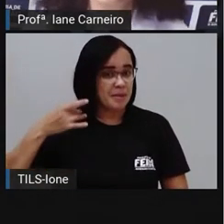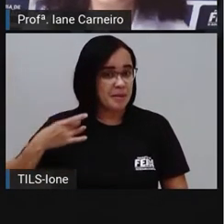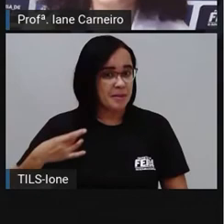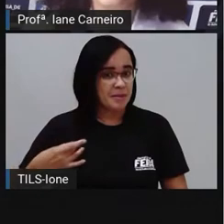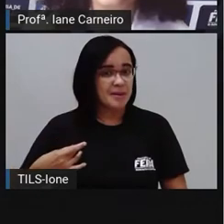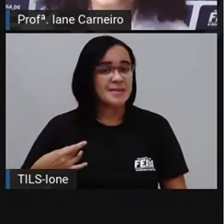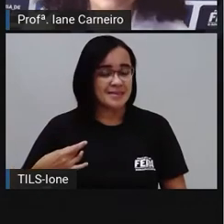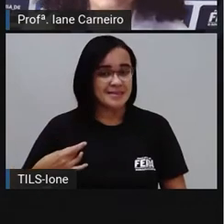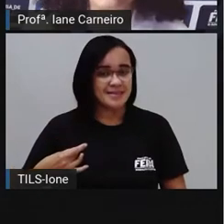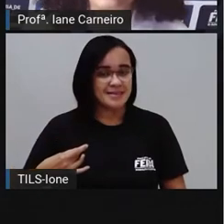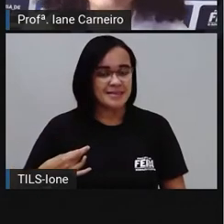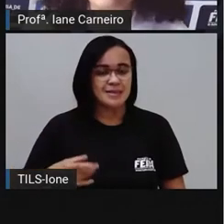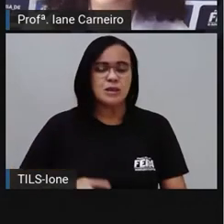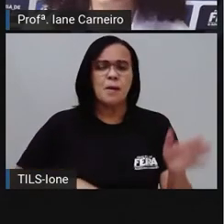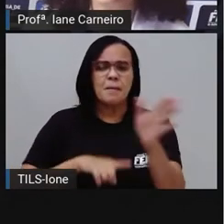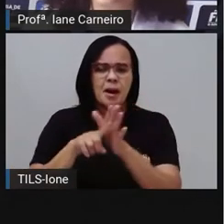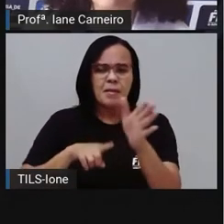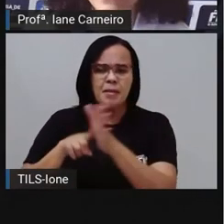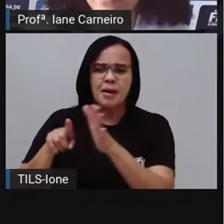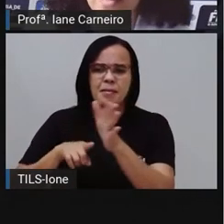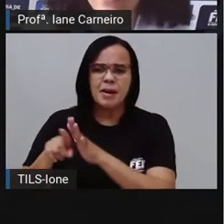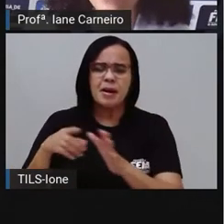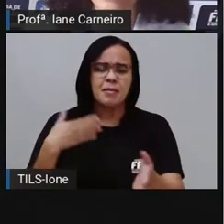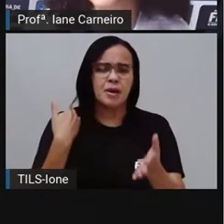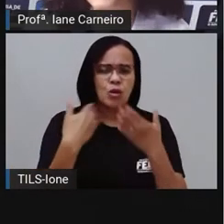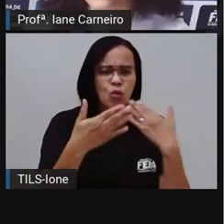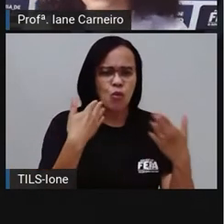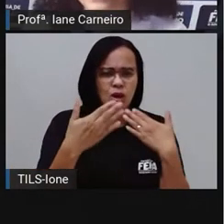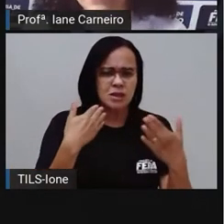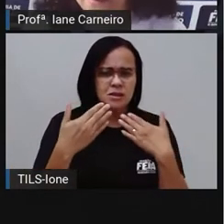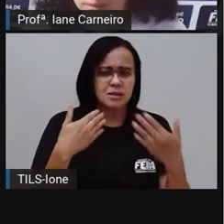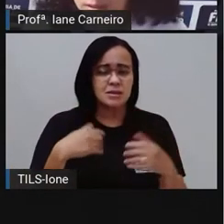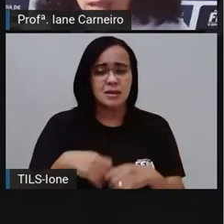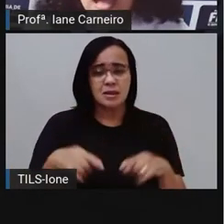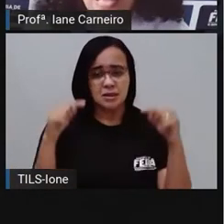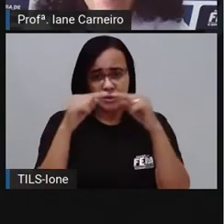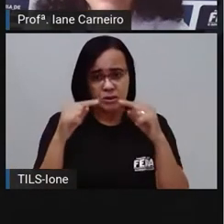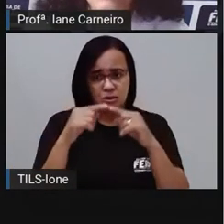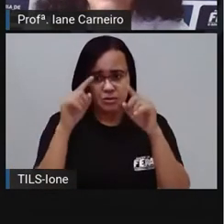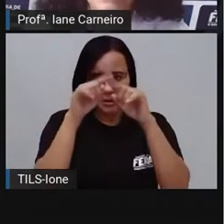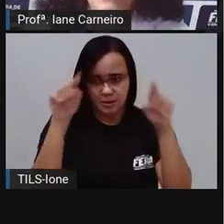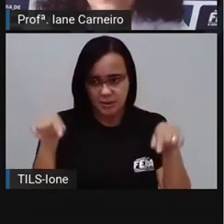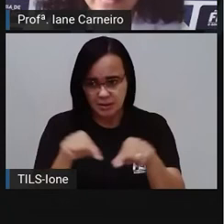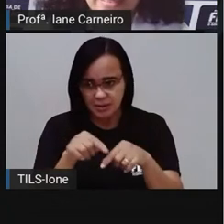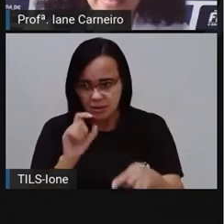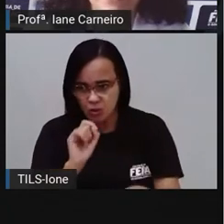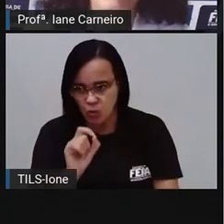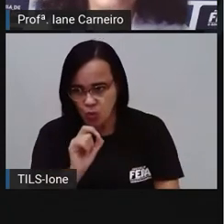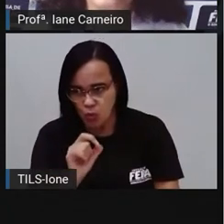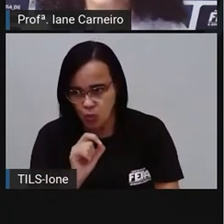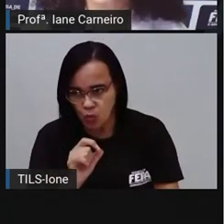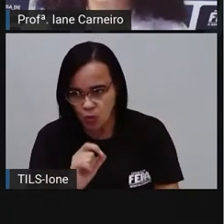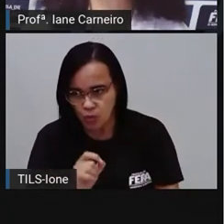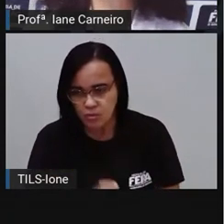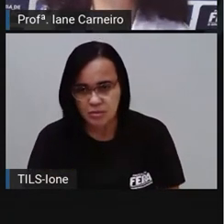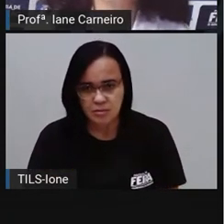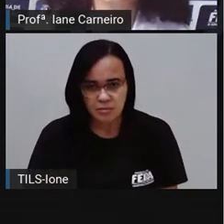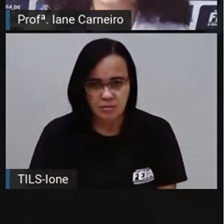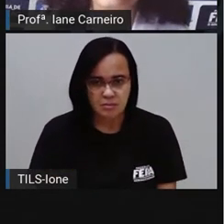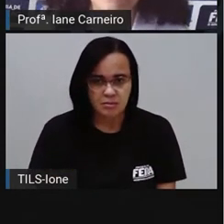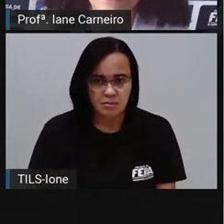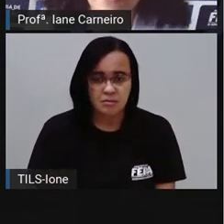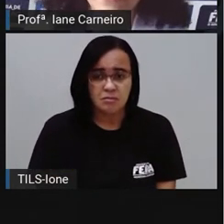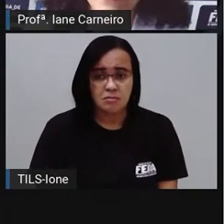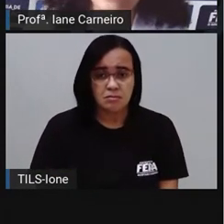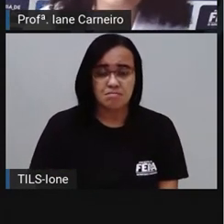Pró trouxe algumas perguntas, né? Pra gente conversar sobre essa obra, tá bom? A primeira pergunta é, quem são as